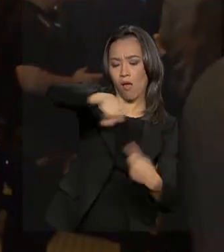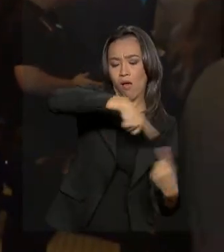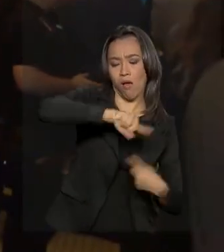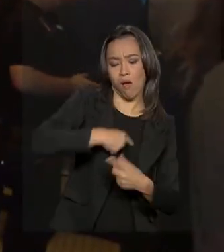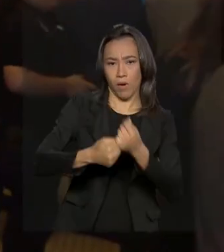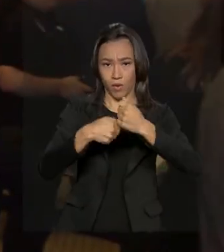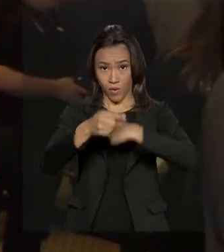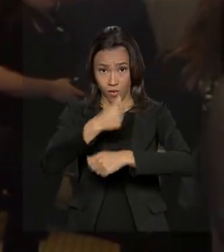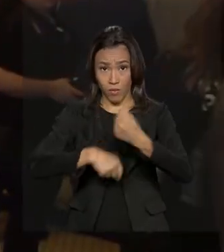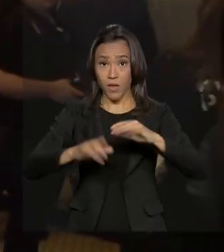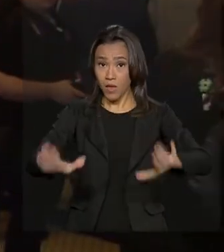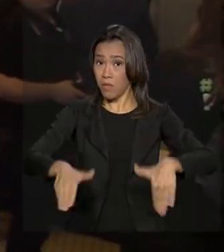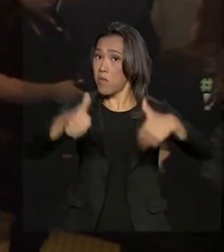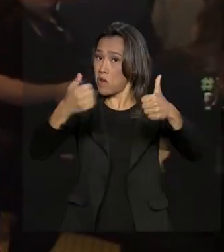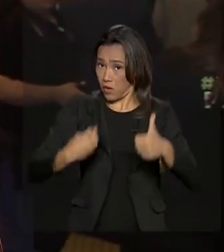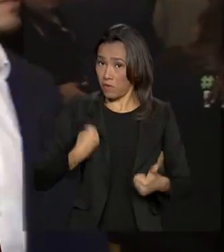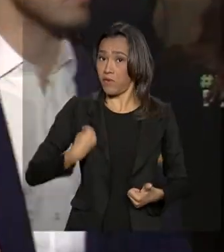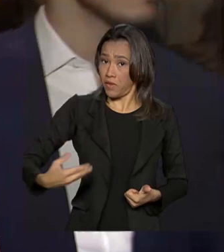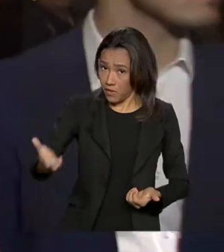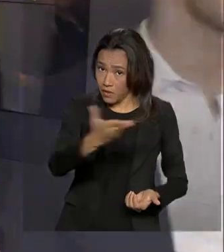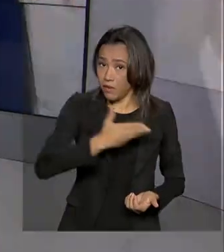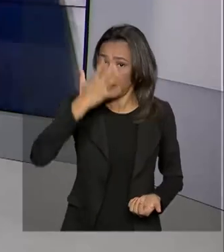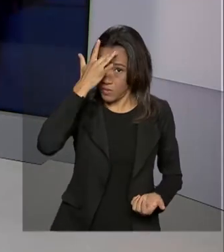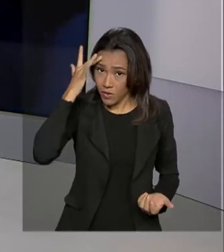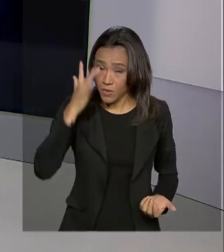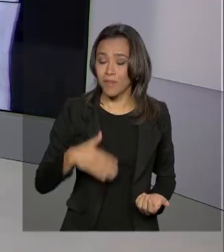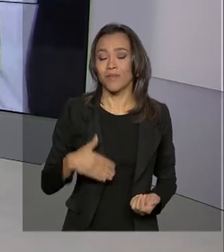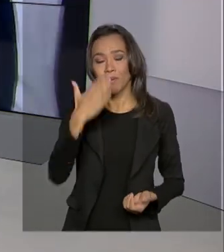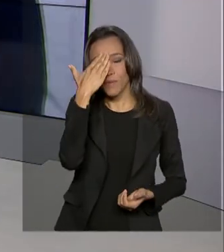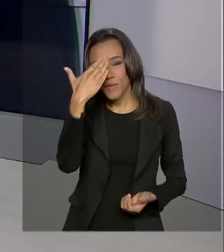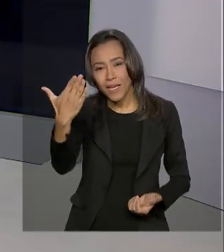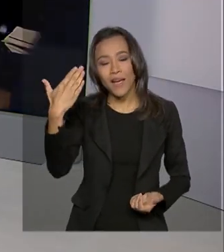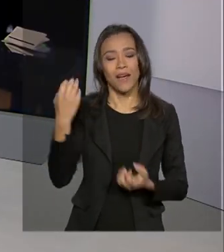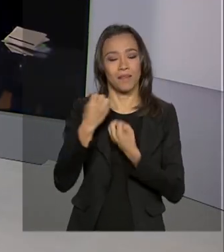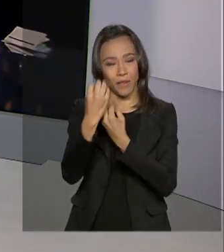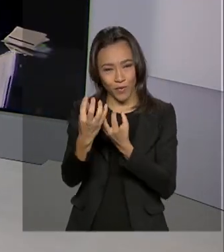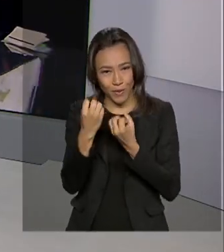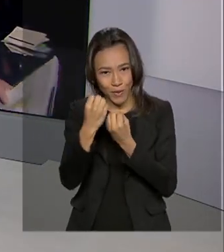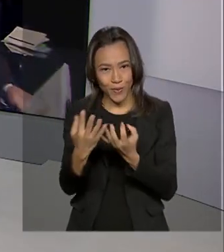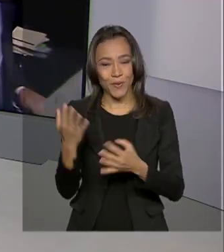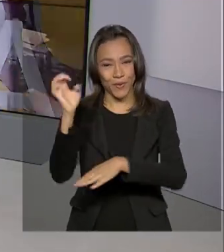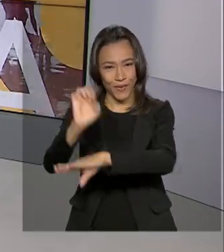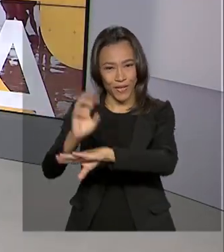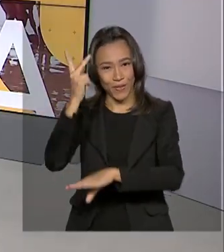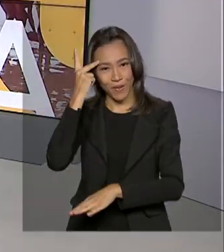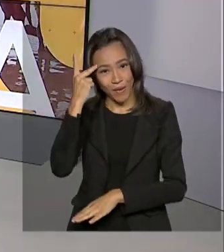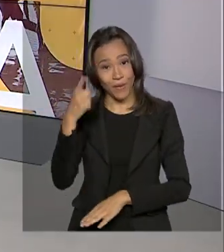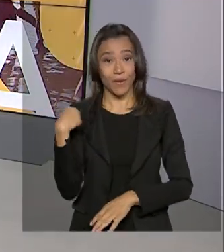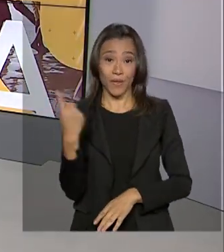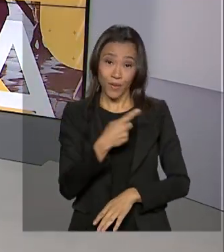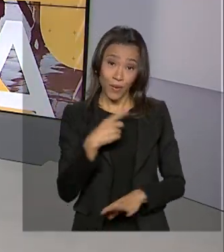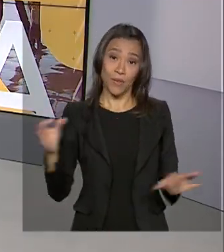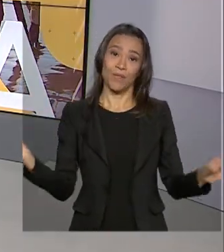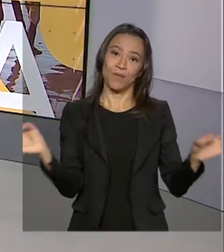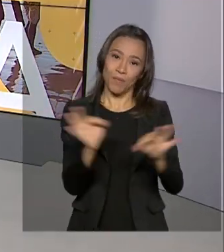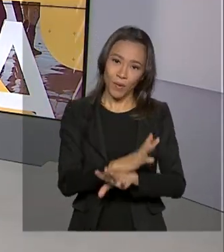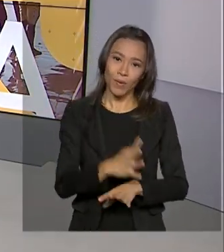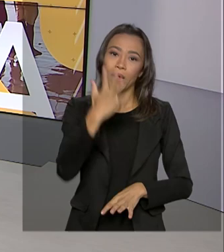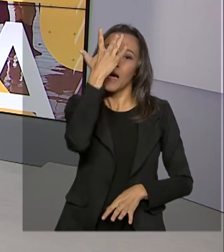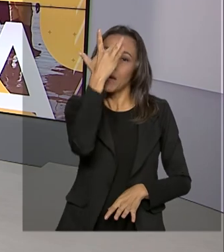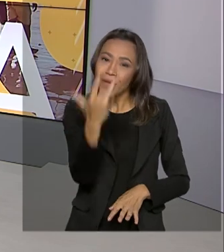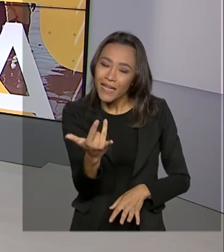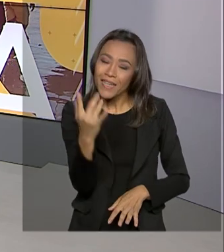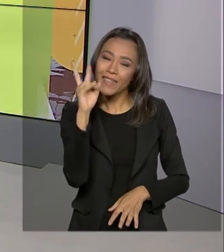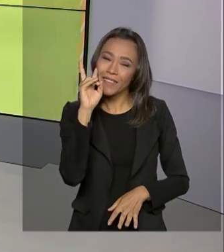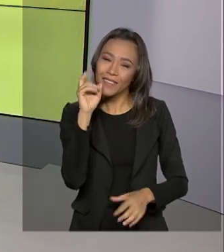melhora a vida das pessoas. Renata. Obrigada, Vanessa, pelas suas informações ao vivo, direto de São Paulo. E a gente termina aqui. Amanhã, a